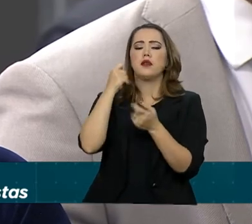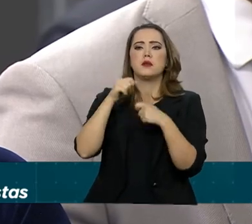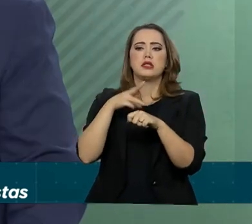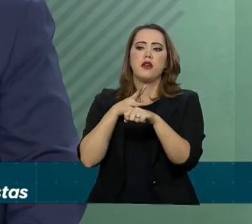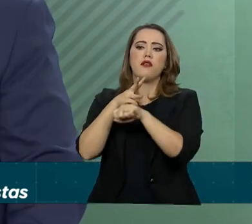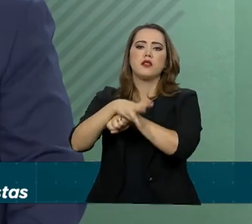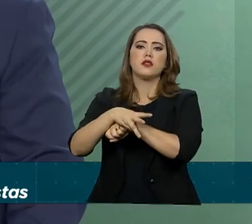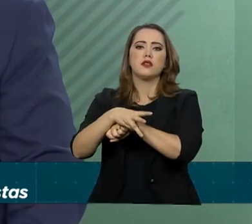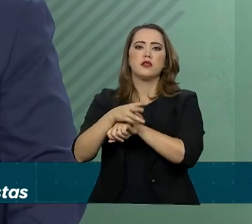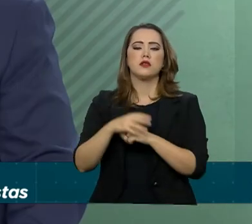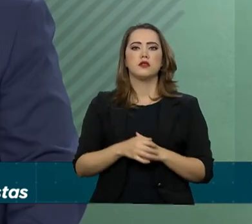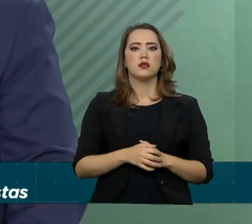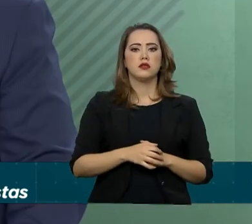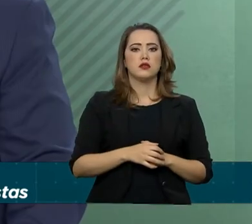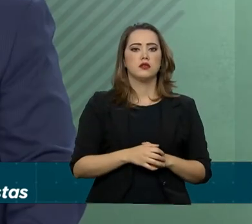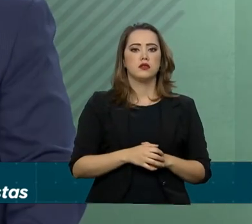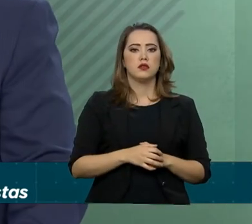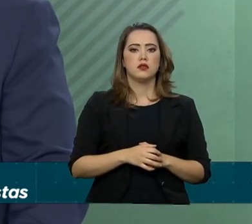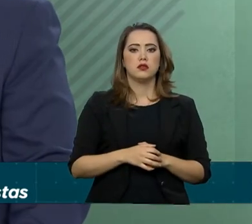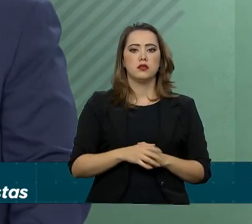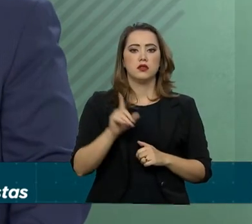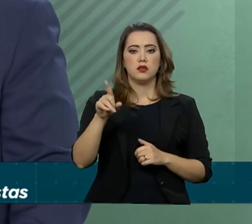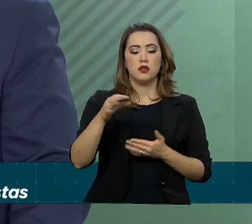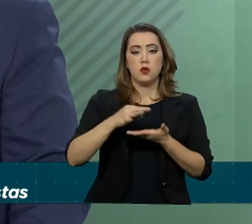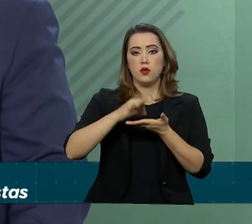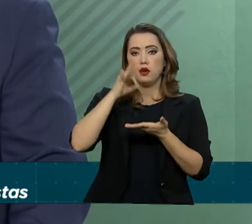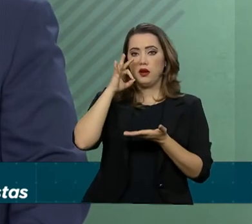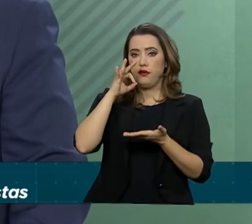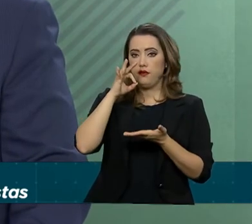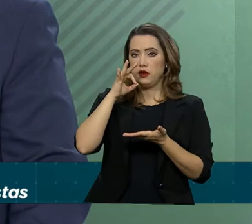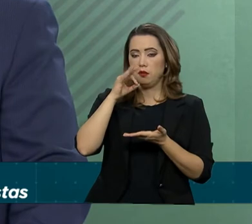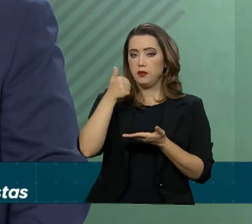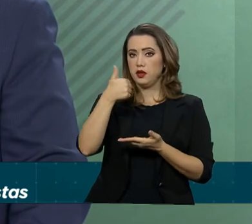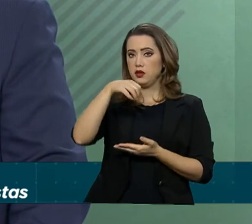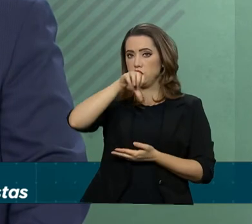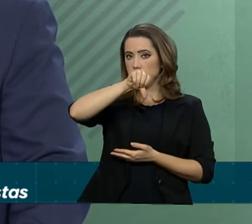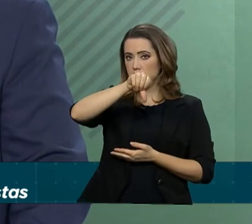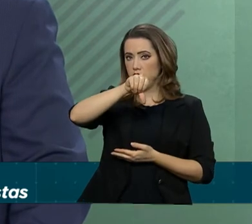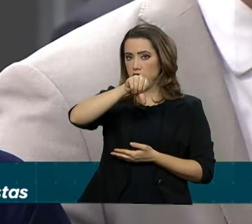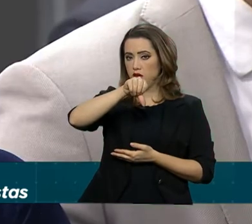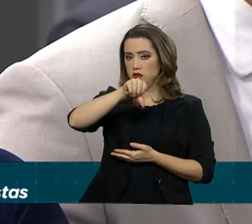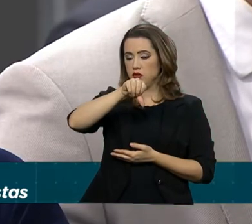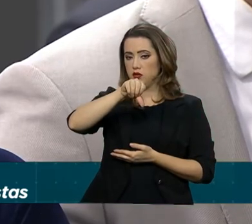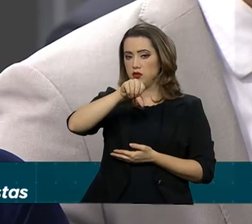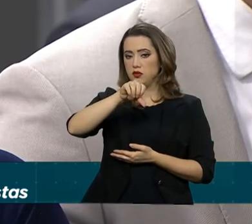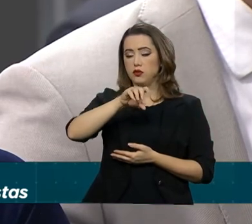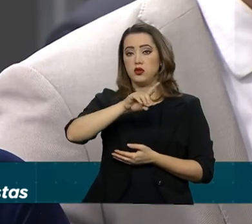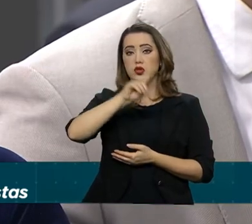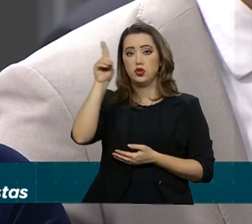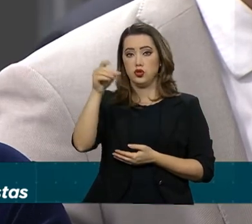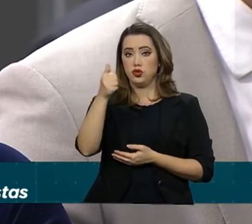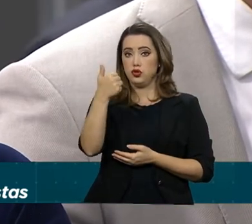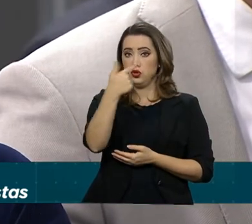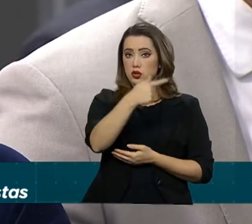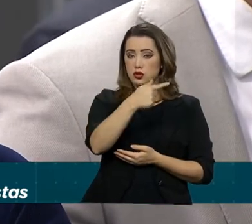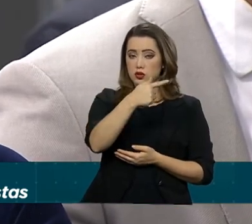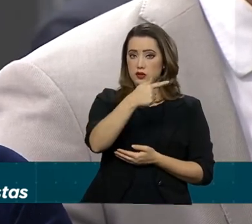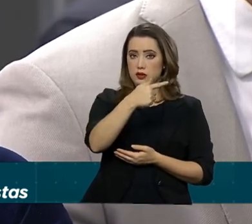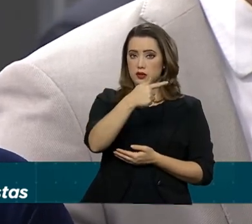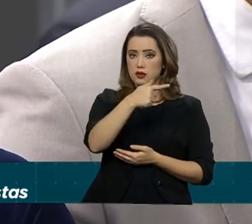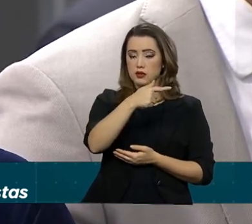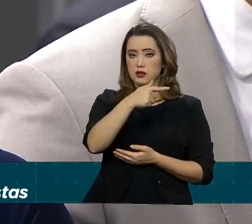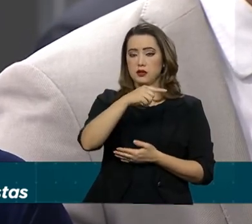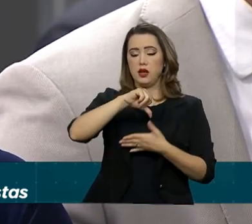de madrugada. 19 o café da manhã. Você está falando do café da manhã com correspondentes? Não, Dia 17, no Mercosul, em Santa